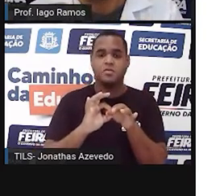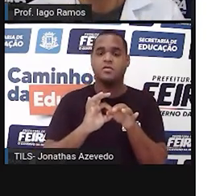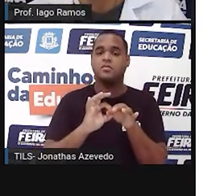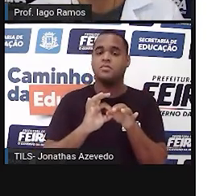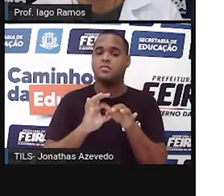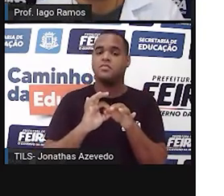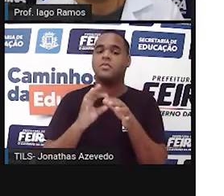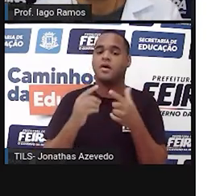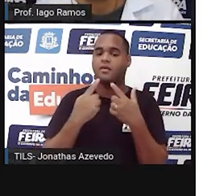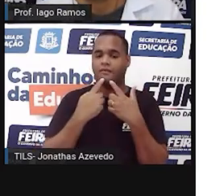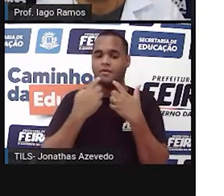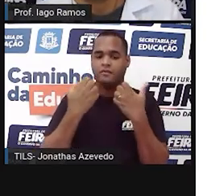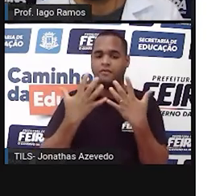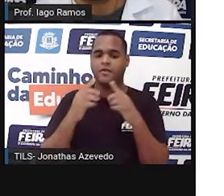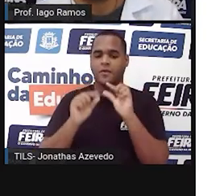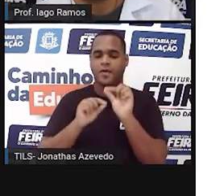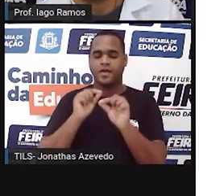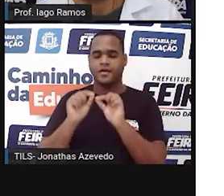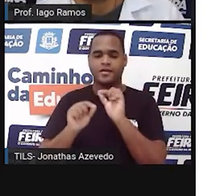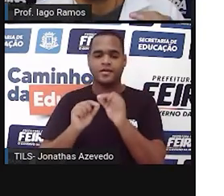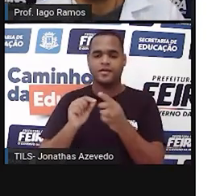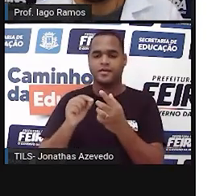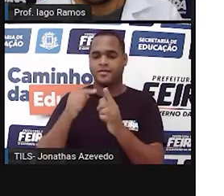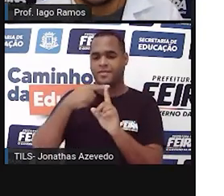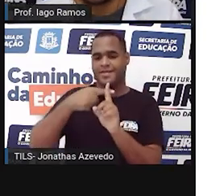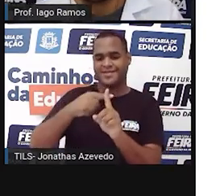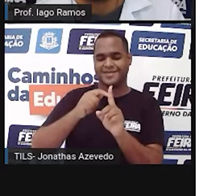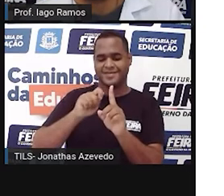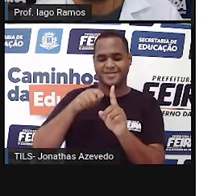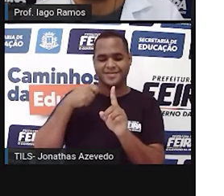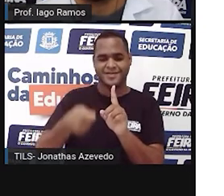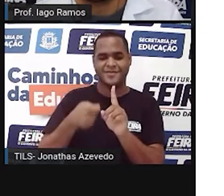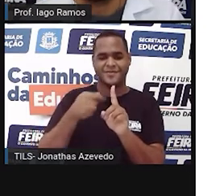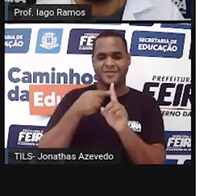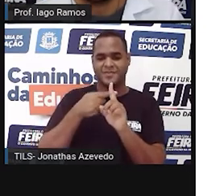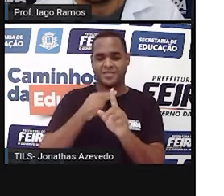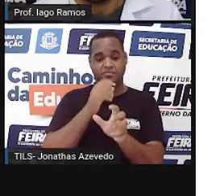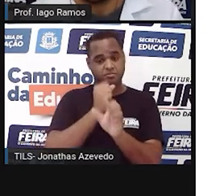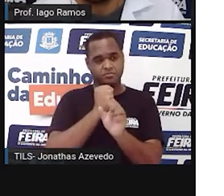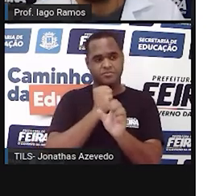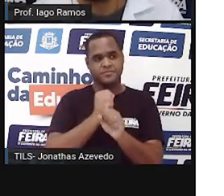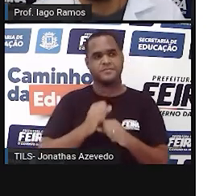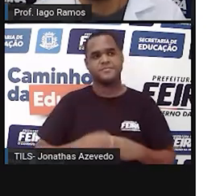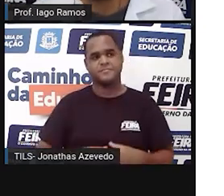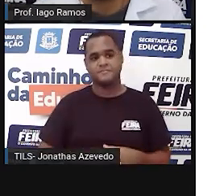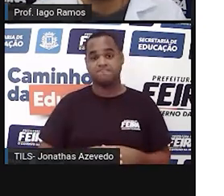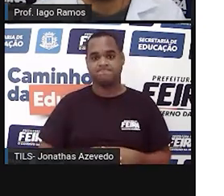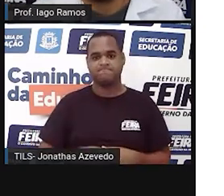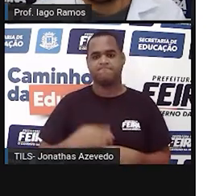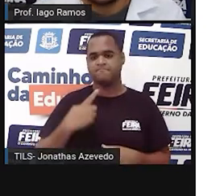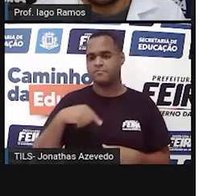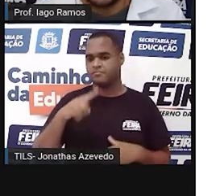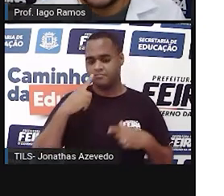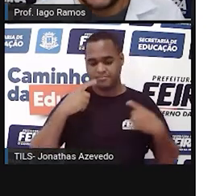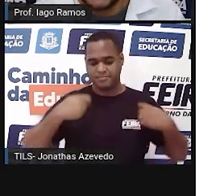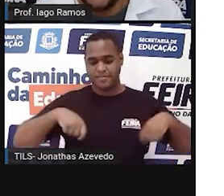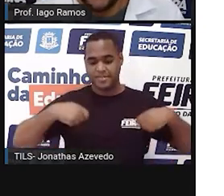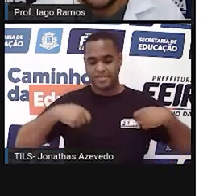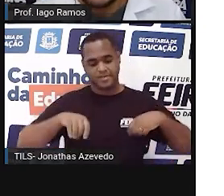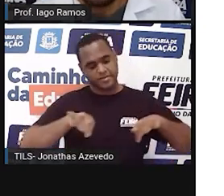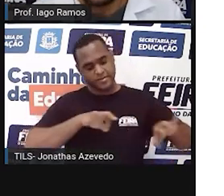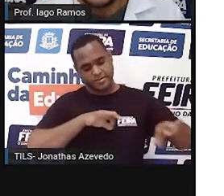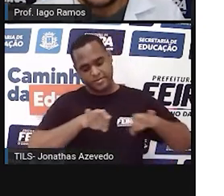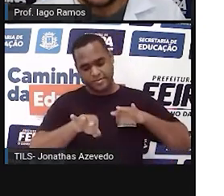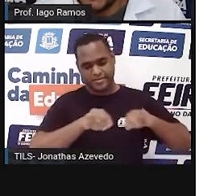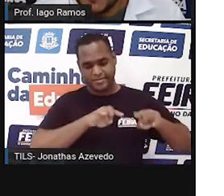a gente tá falando da famosa conta de mais, a adição. Então, é isso que nós vamos precisar fazer